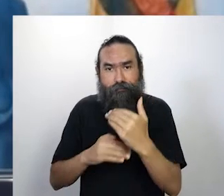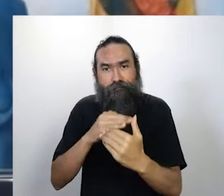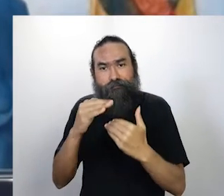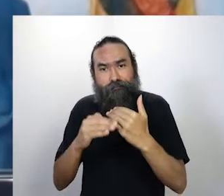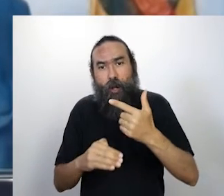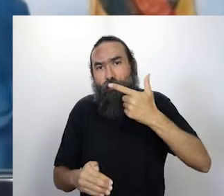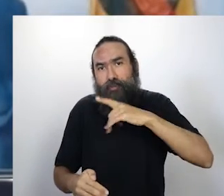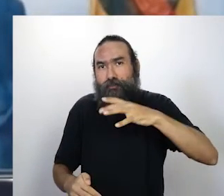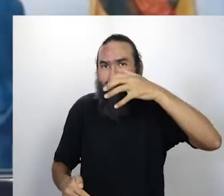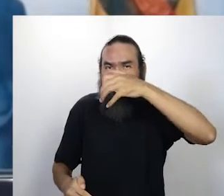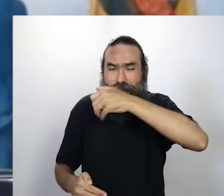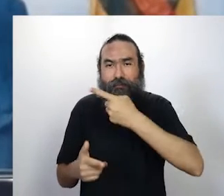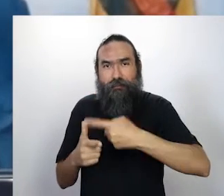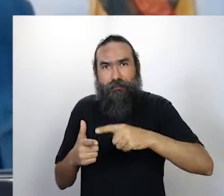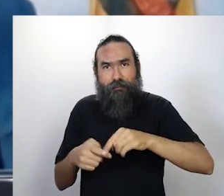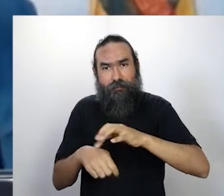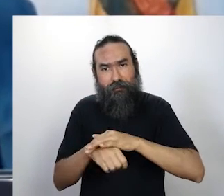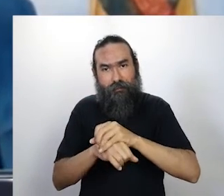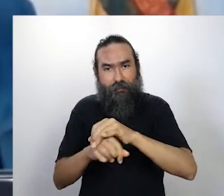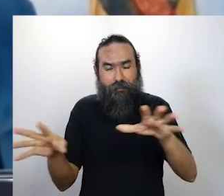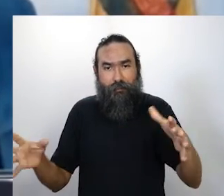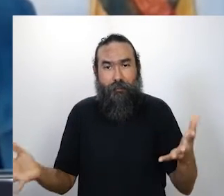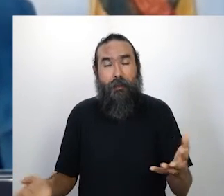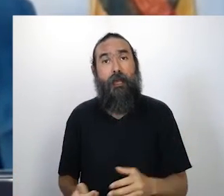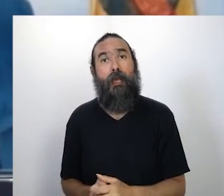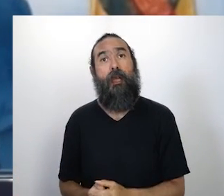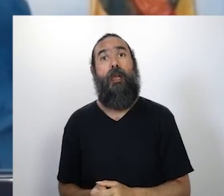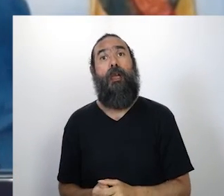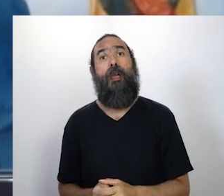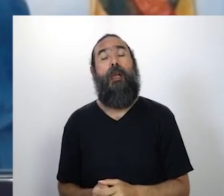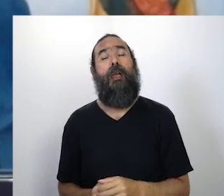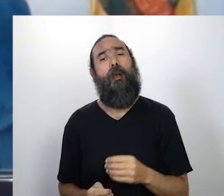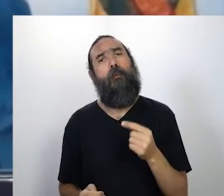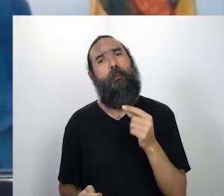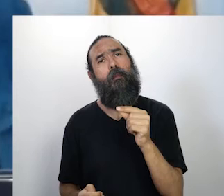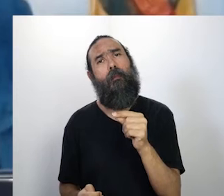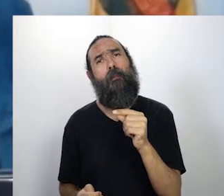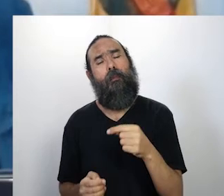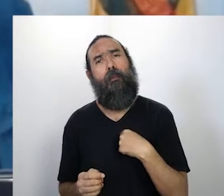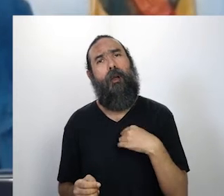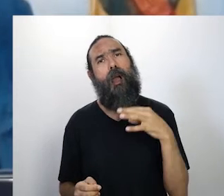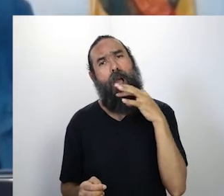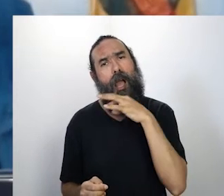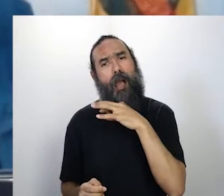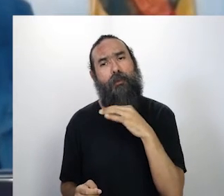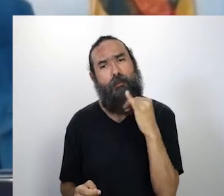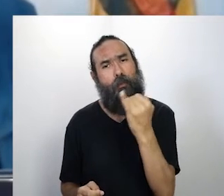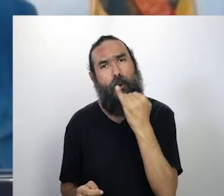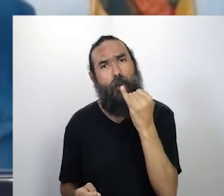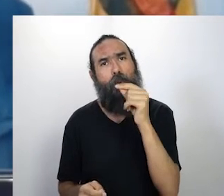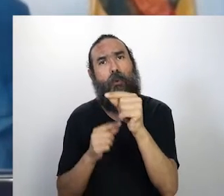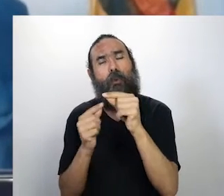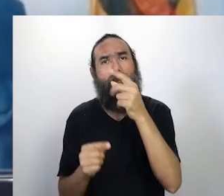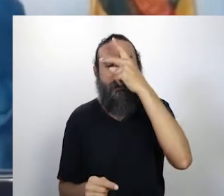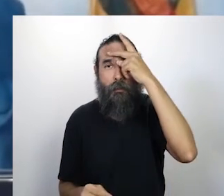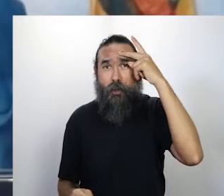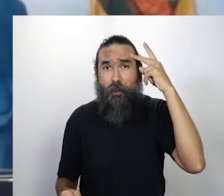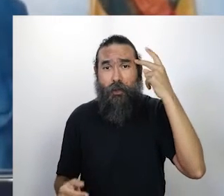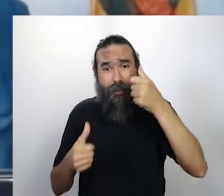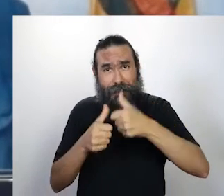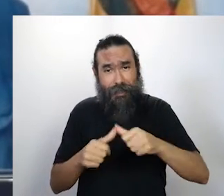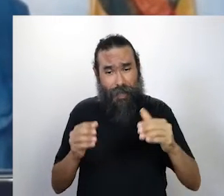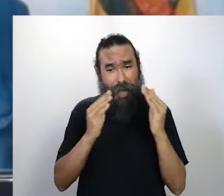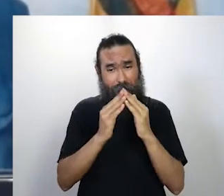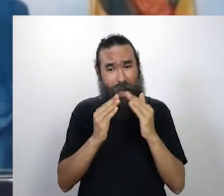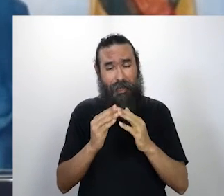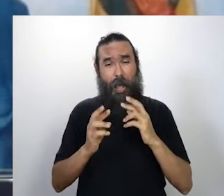disso. e uma coisa que eu acho muito interessante é que logo no começo e ainda tem gente que reclama, sabe? O cabra está reclamando porque está dentro de casa,